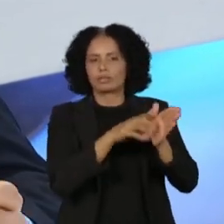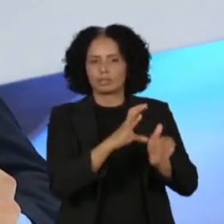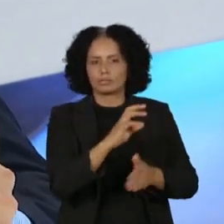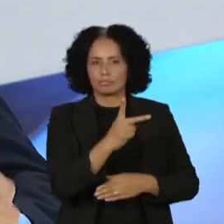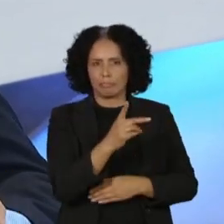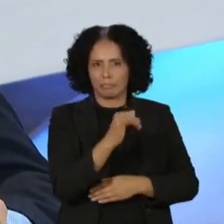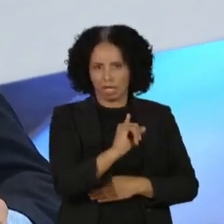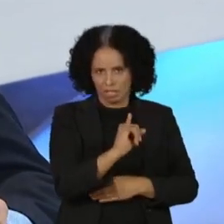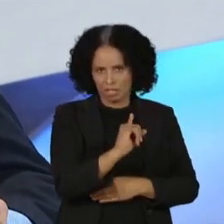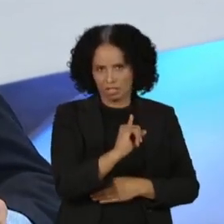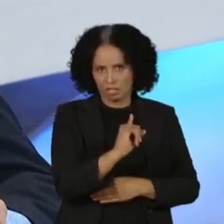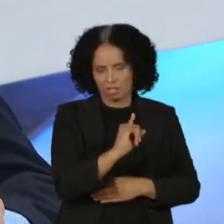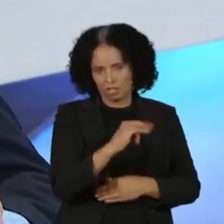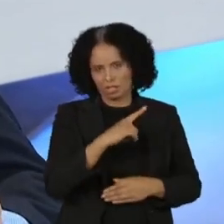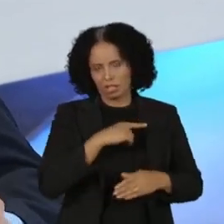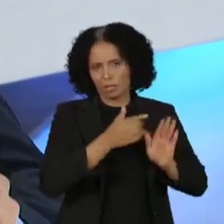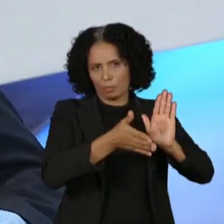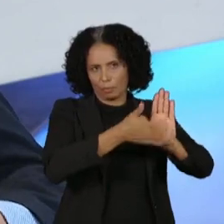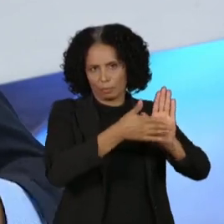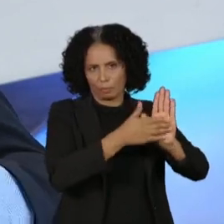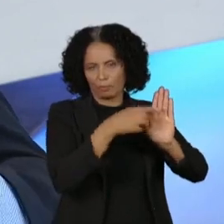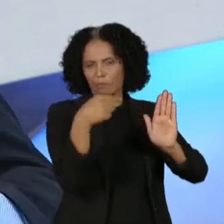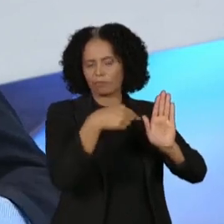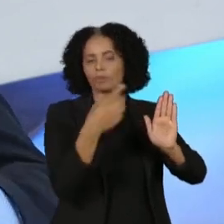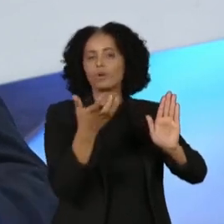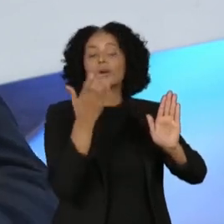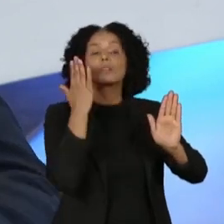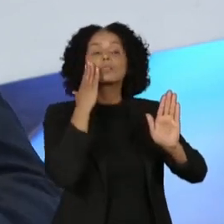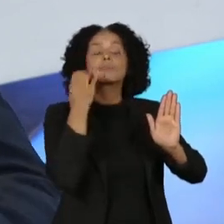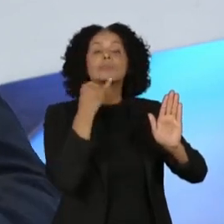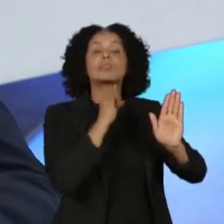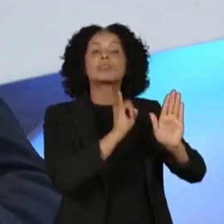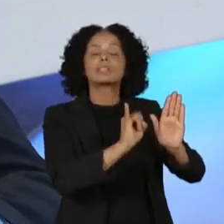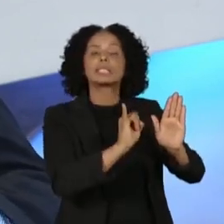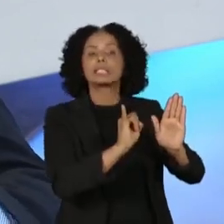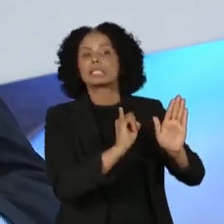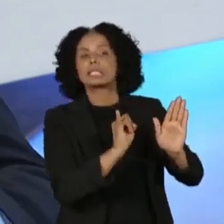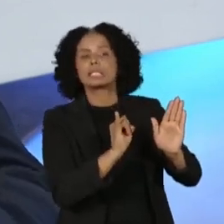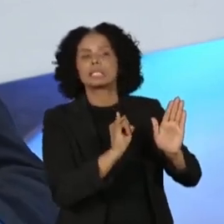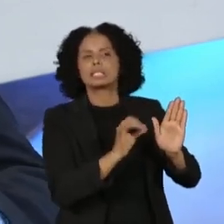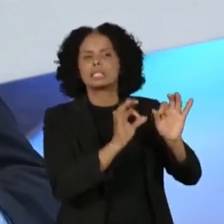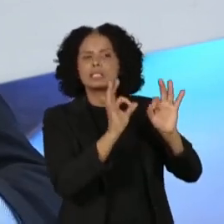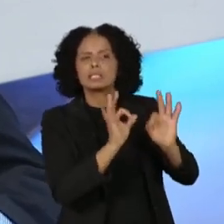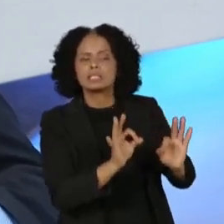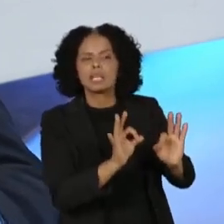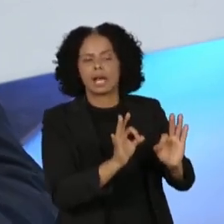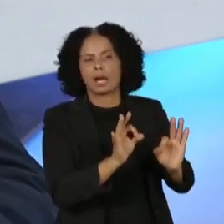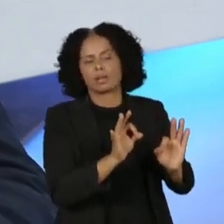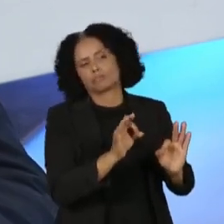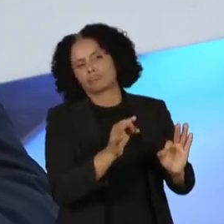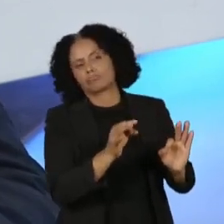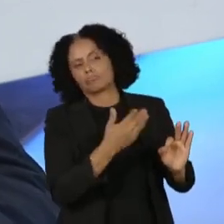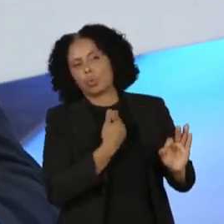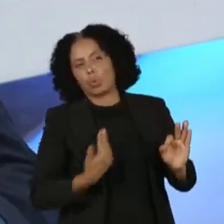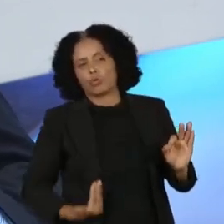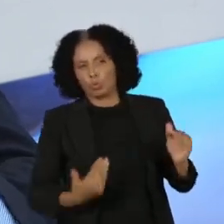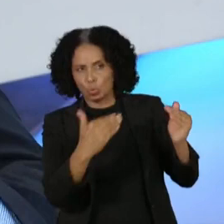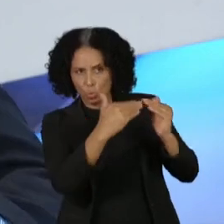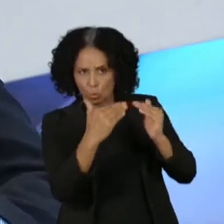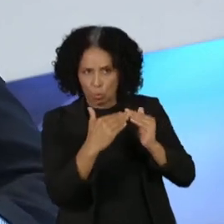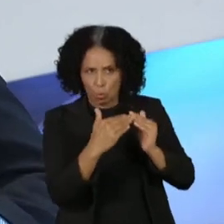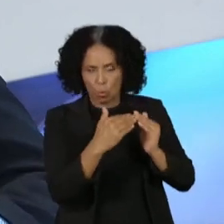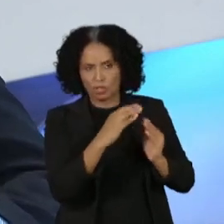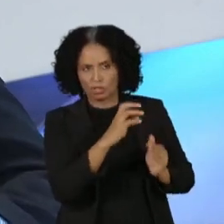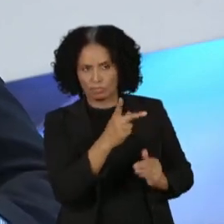da base do governo, propondo essa CPI. Queria saber se o governo encampa essa CPI, concorda, defende e vai trabalhar por essa CPI.